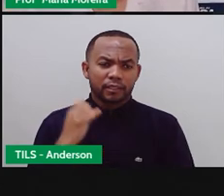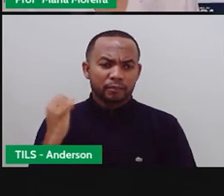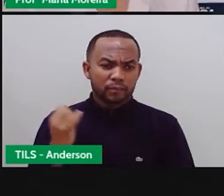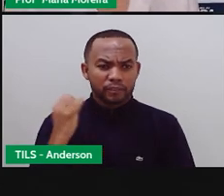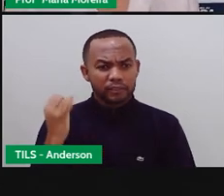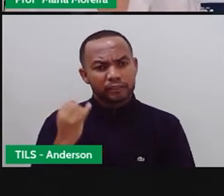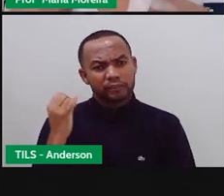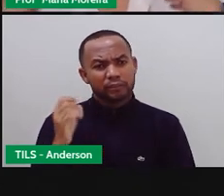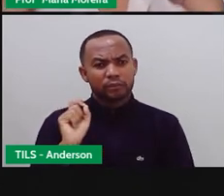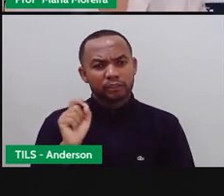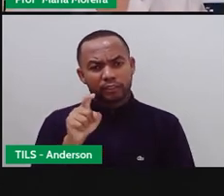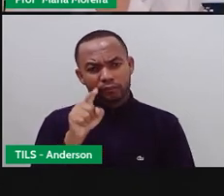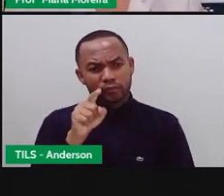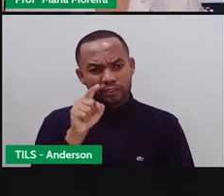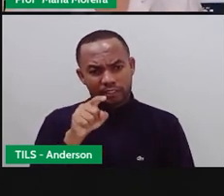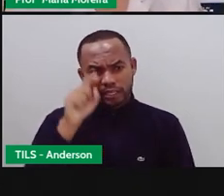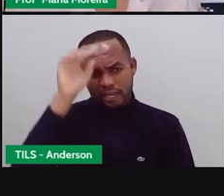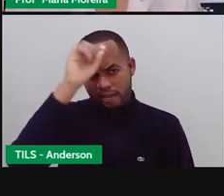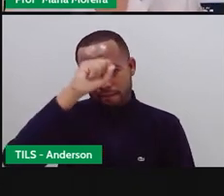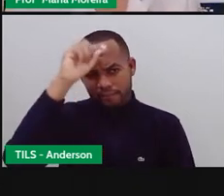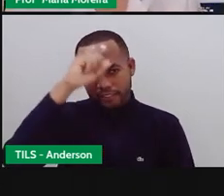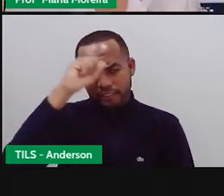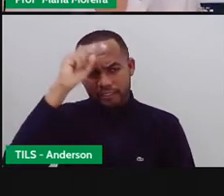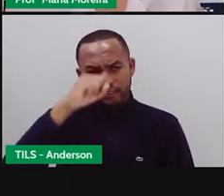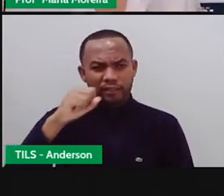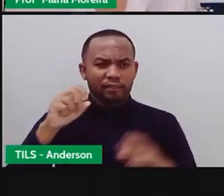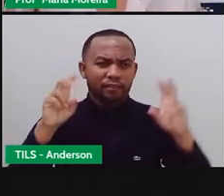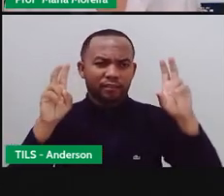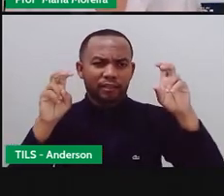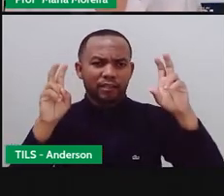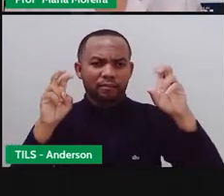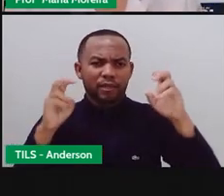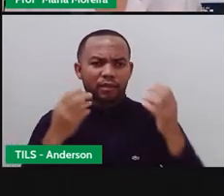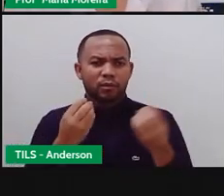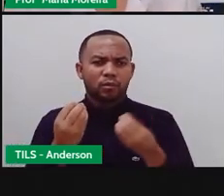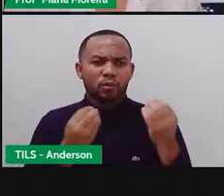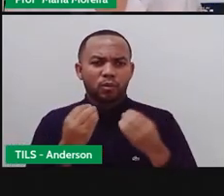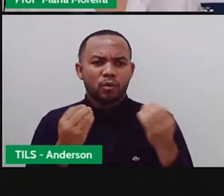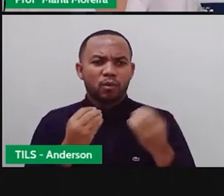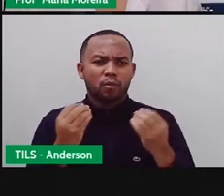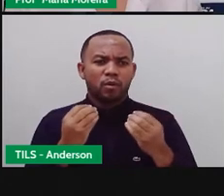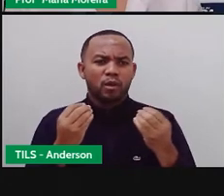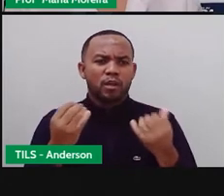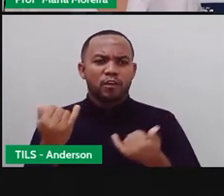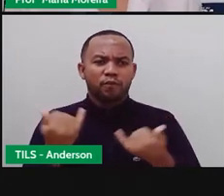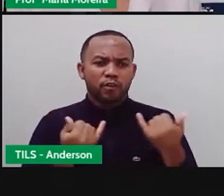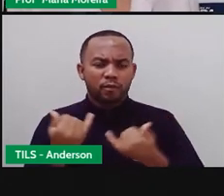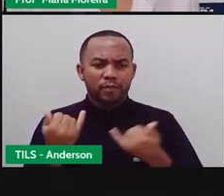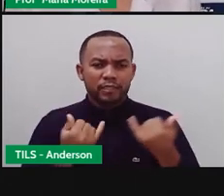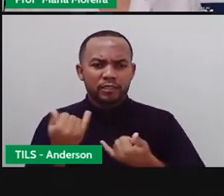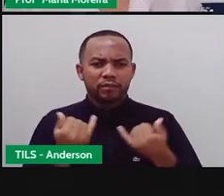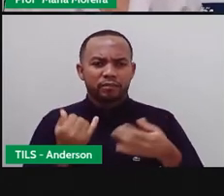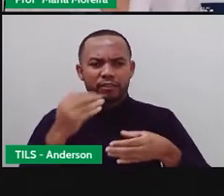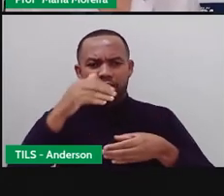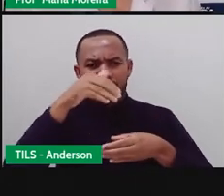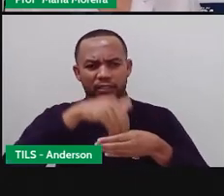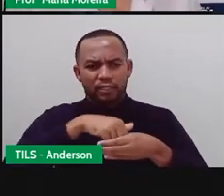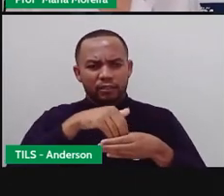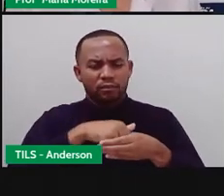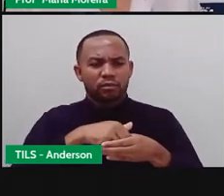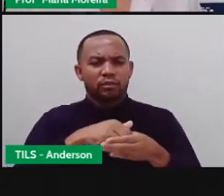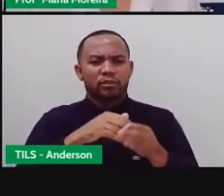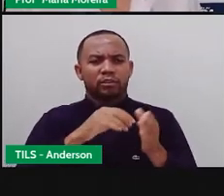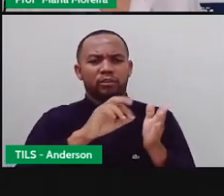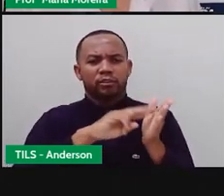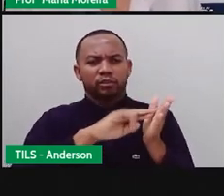disso aí? É você aprender sobre determinado assunto, você ter esse meio de informação dentro de um jornal, dentro de